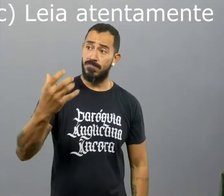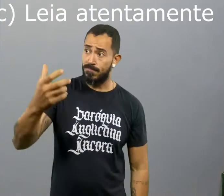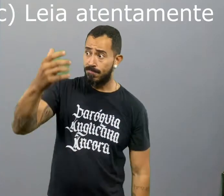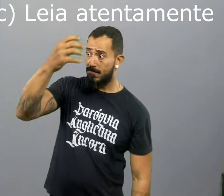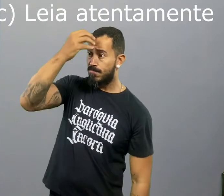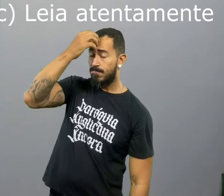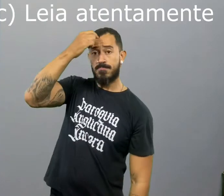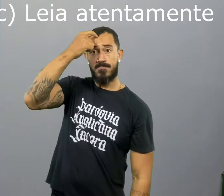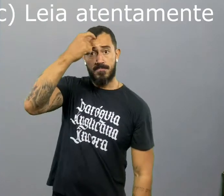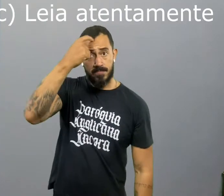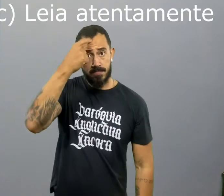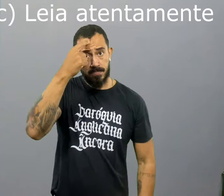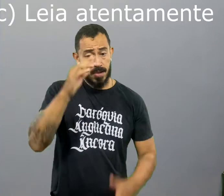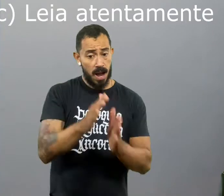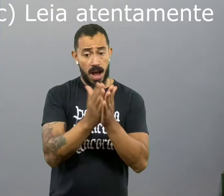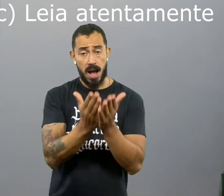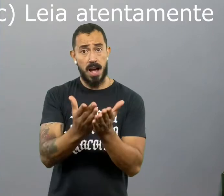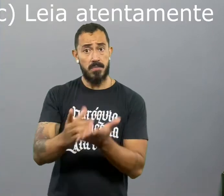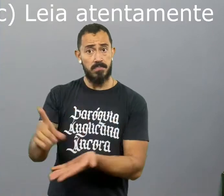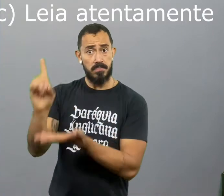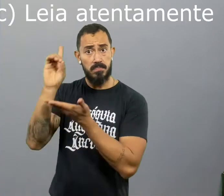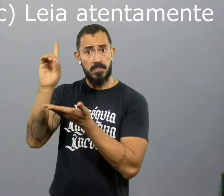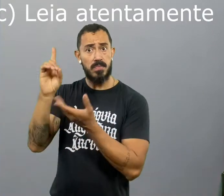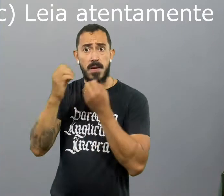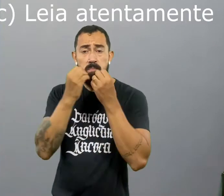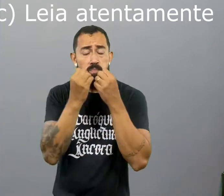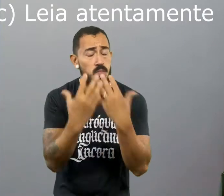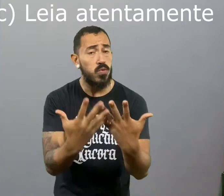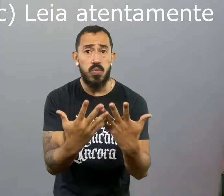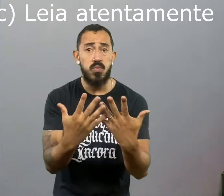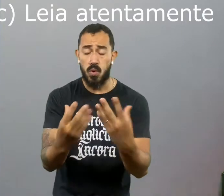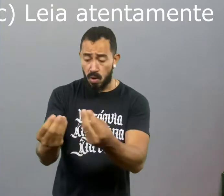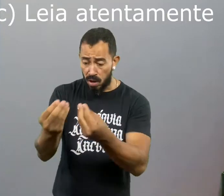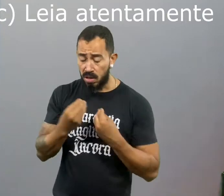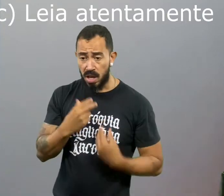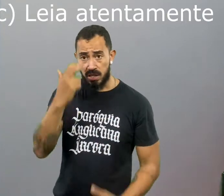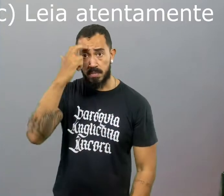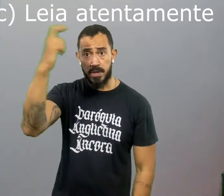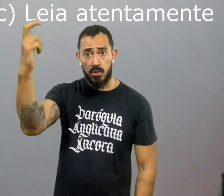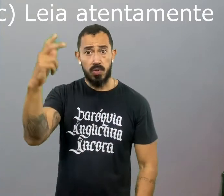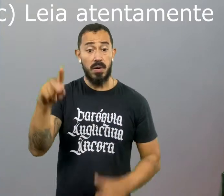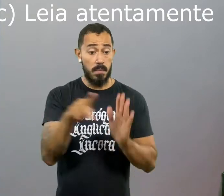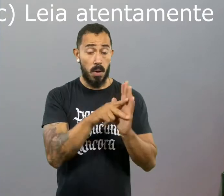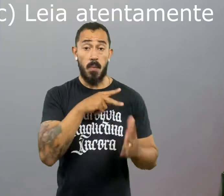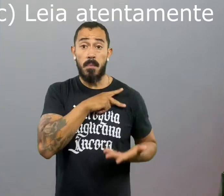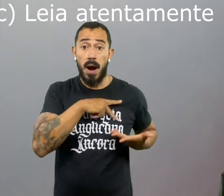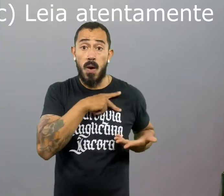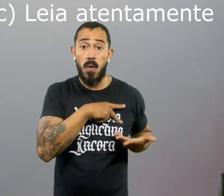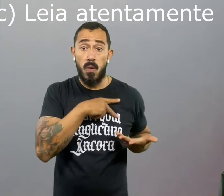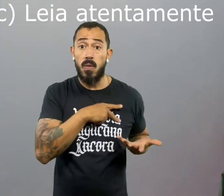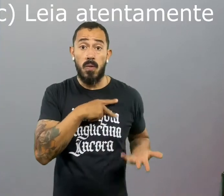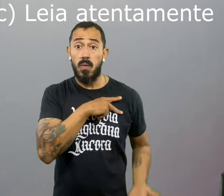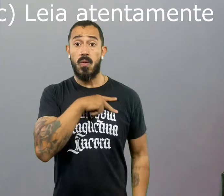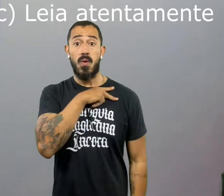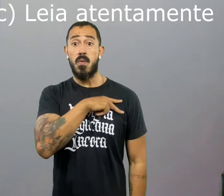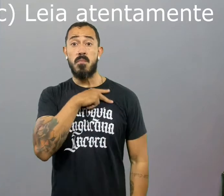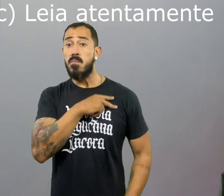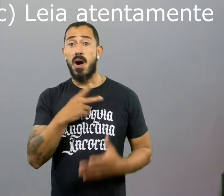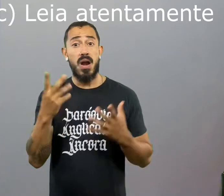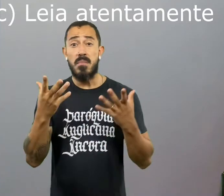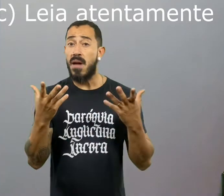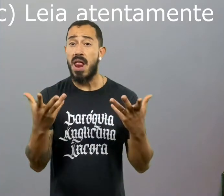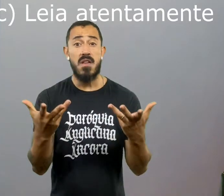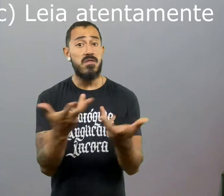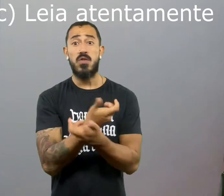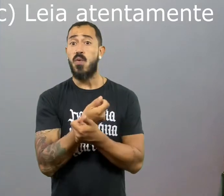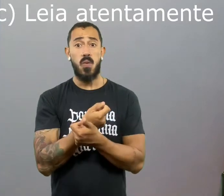fazer a auto-reflexão. A Bíblia, por exemplo, tem vários livros só de sabedoria. Essa carta de Paulo aos Efésios, por exemplo, é uma carta